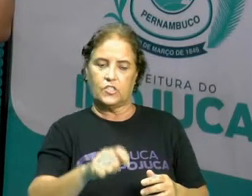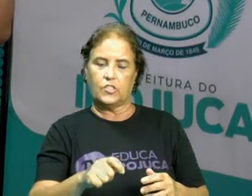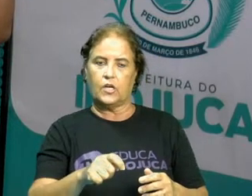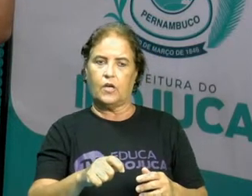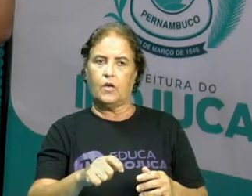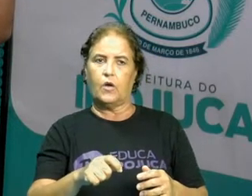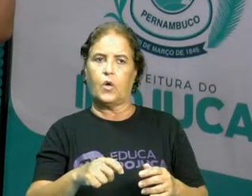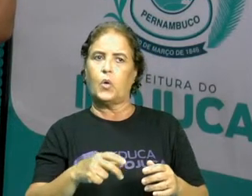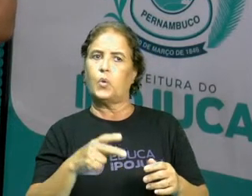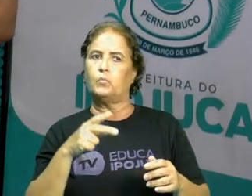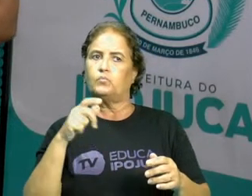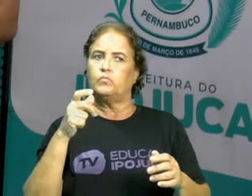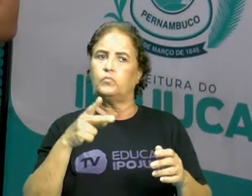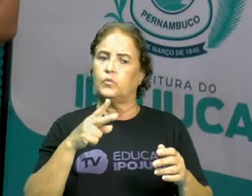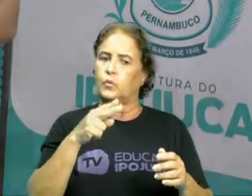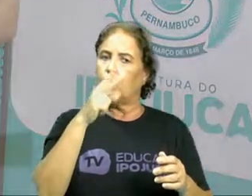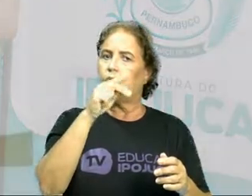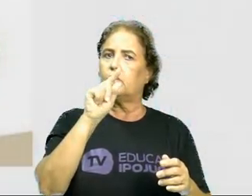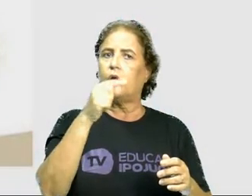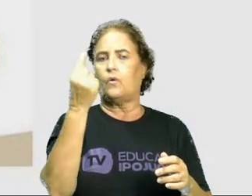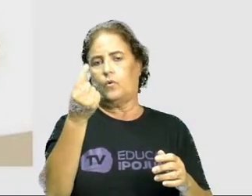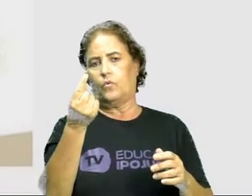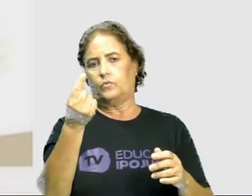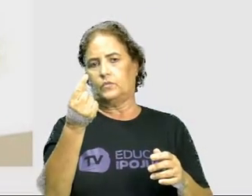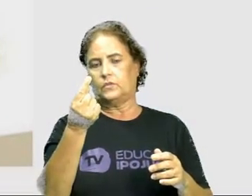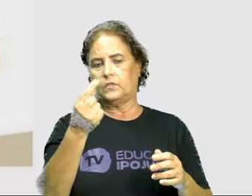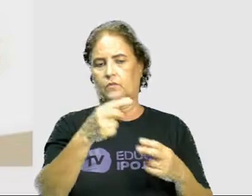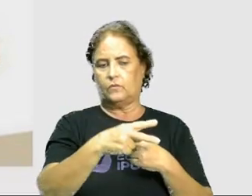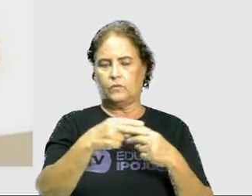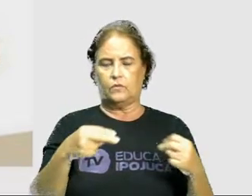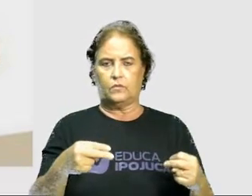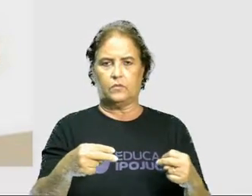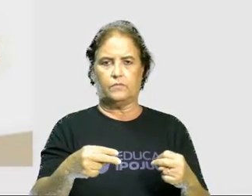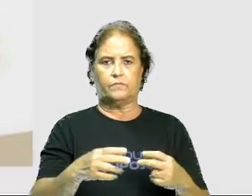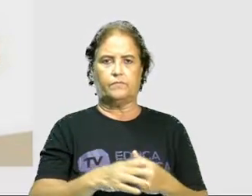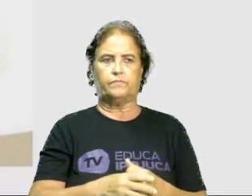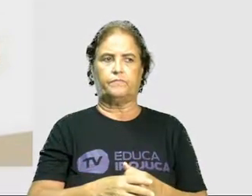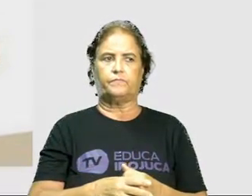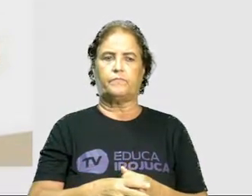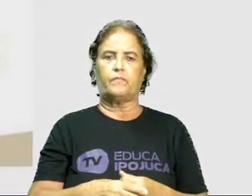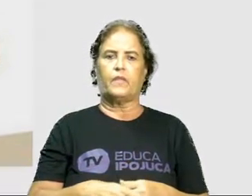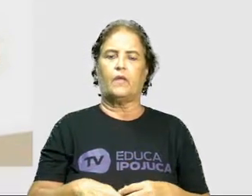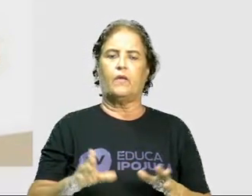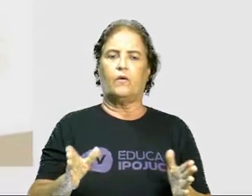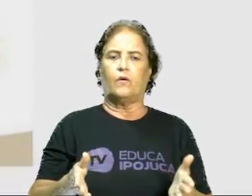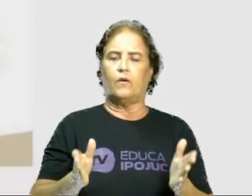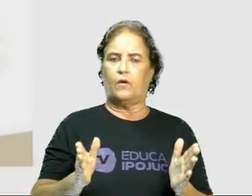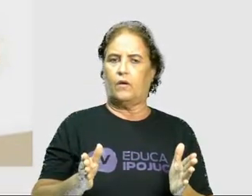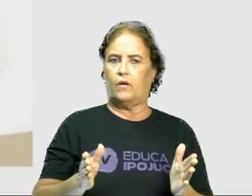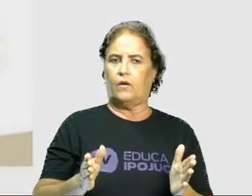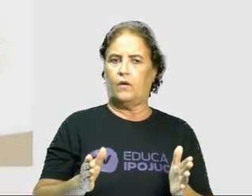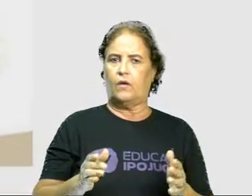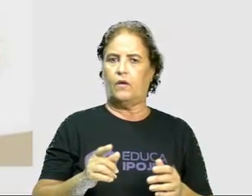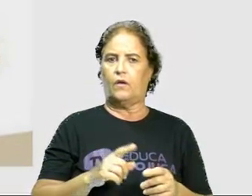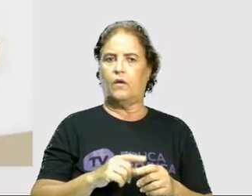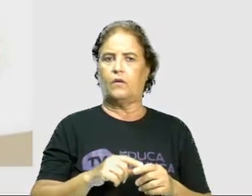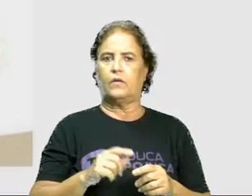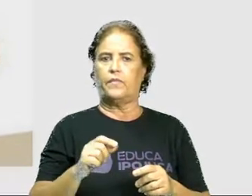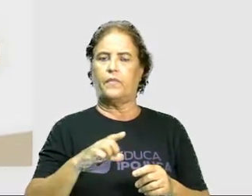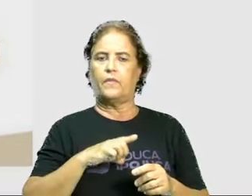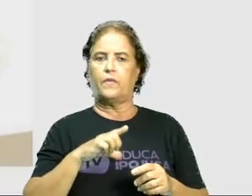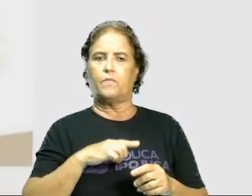outra substância. Atualmente, a substância que tem um maior nível de dureza é o